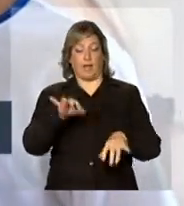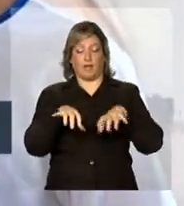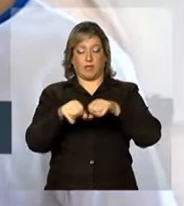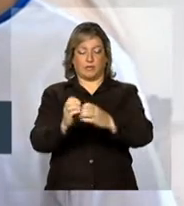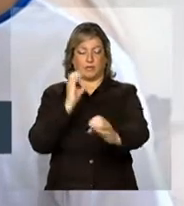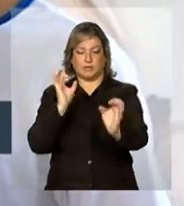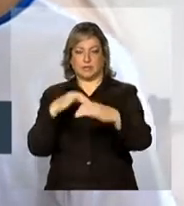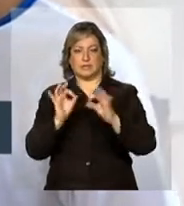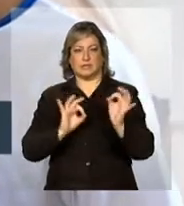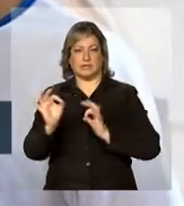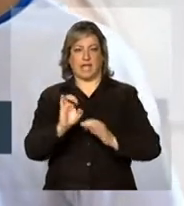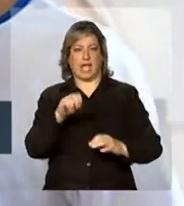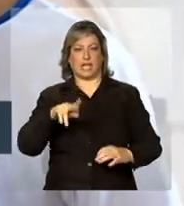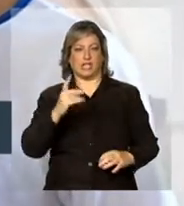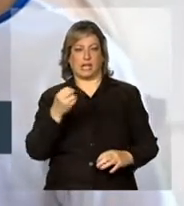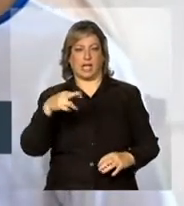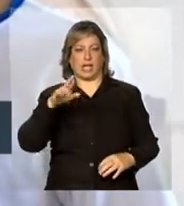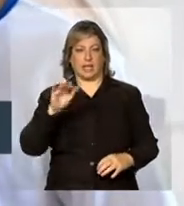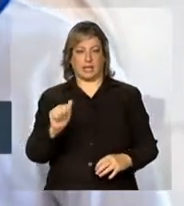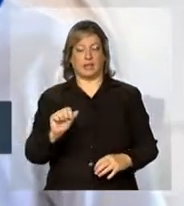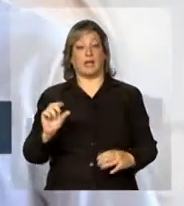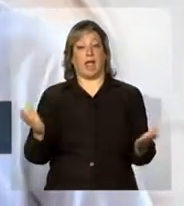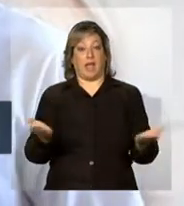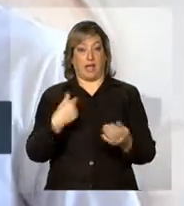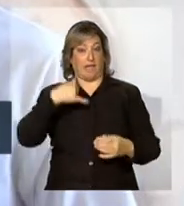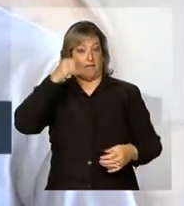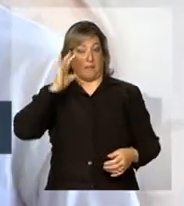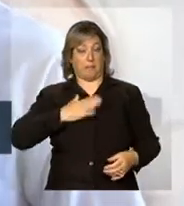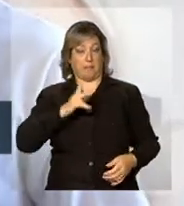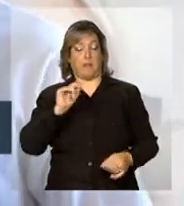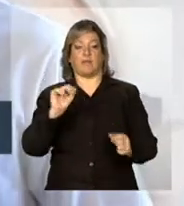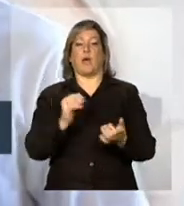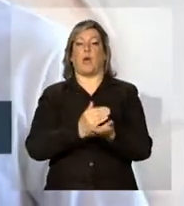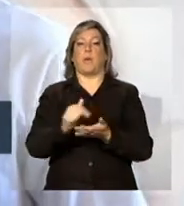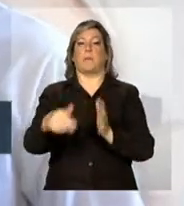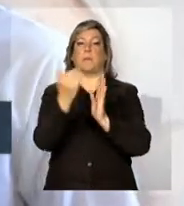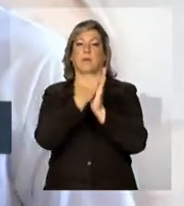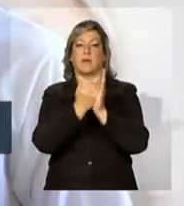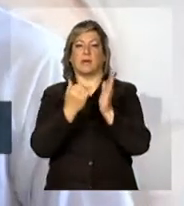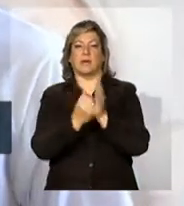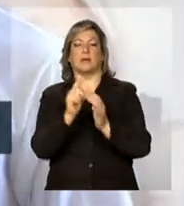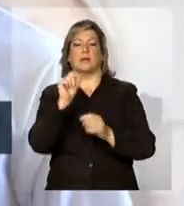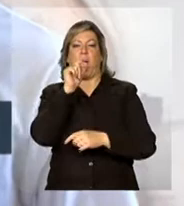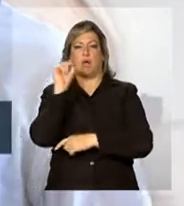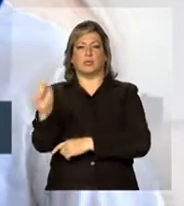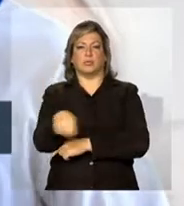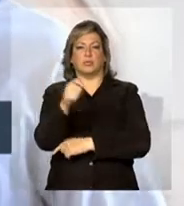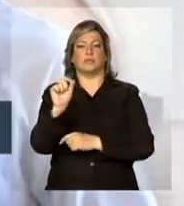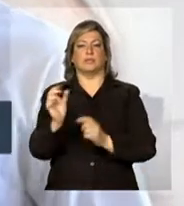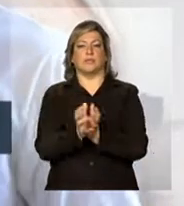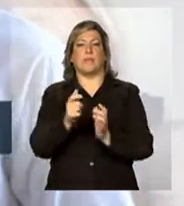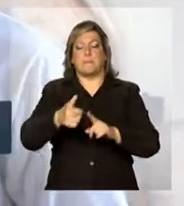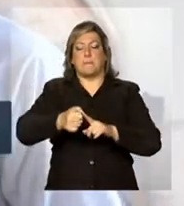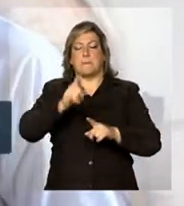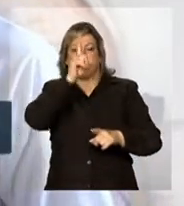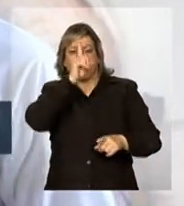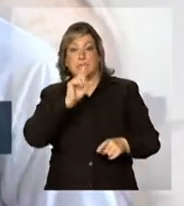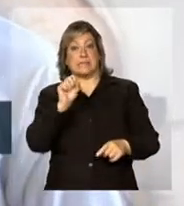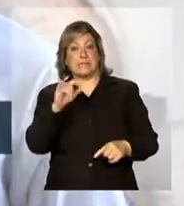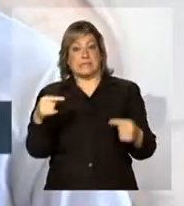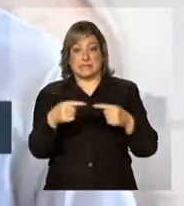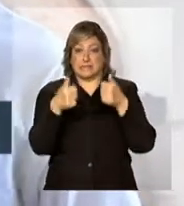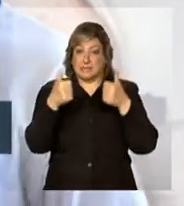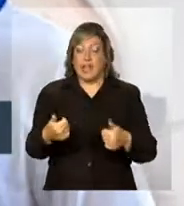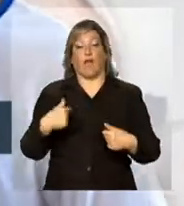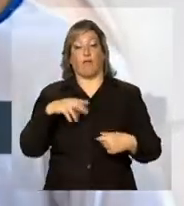na minha fazenda, do meu pai, ele já vai começar com o programa de irrigação de milho. E eu já vou trabalhar com ele. E se der certo, eu vou